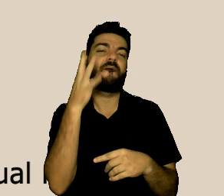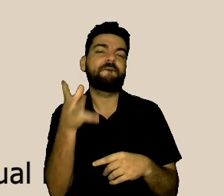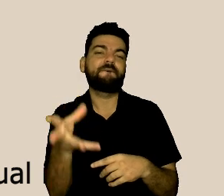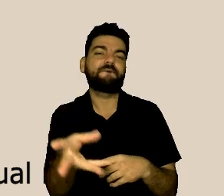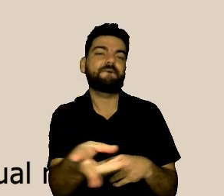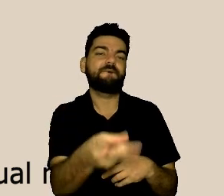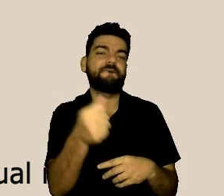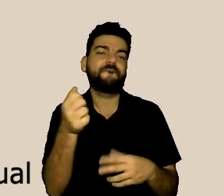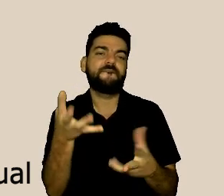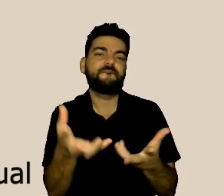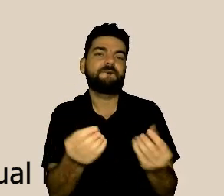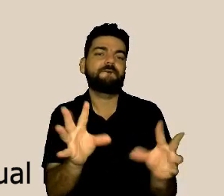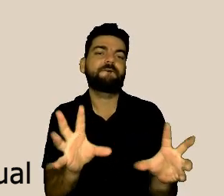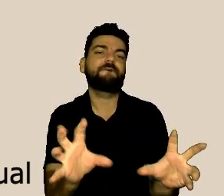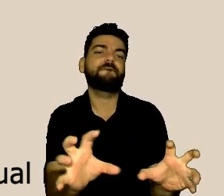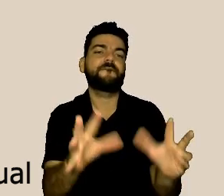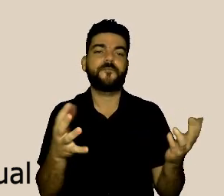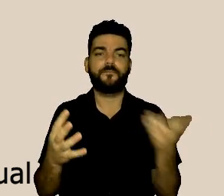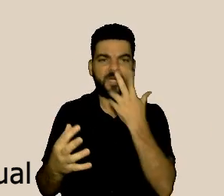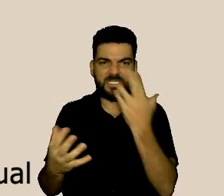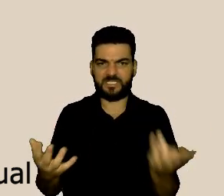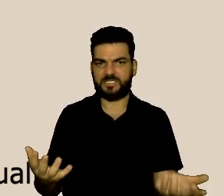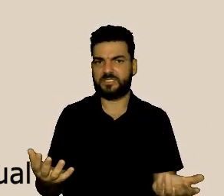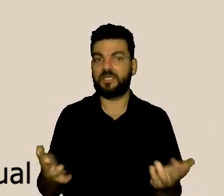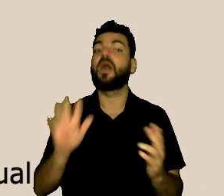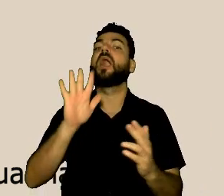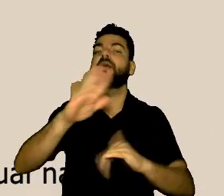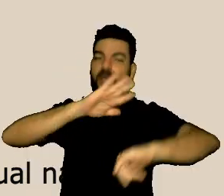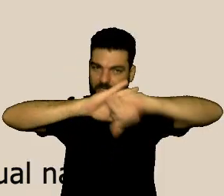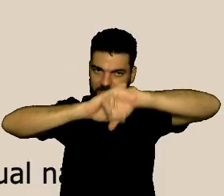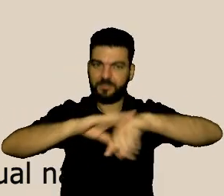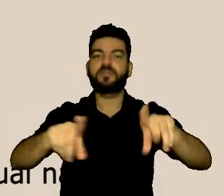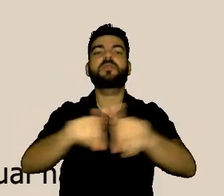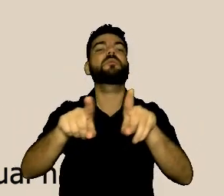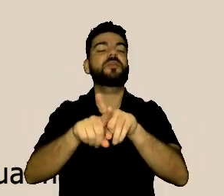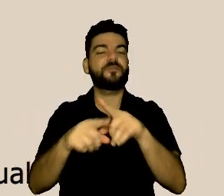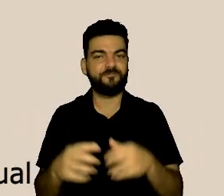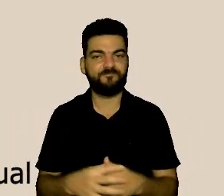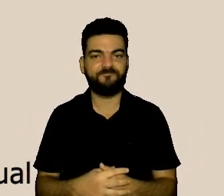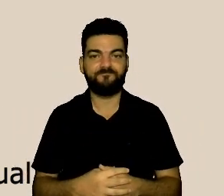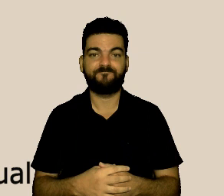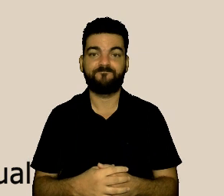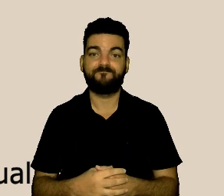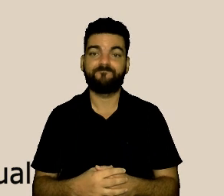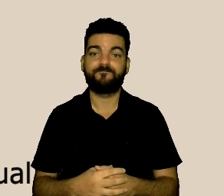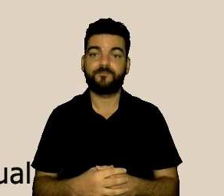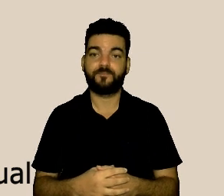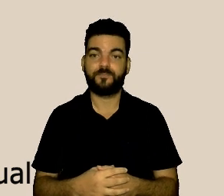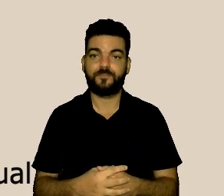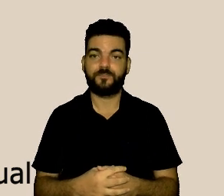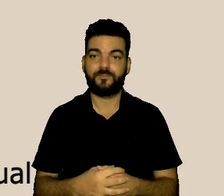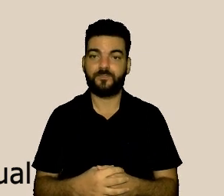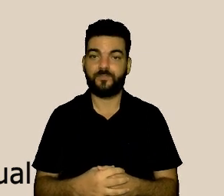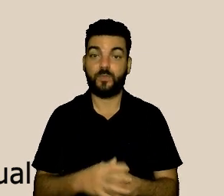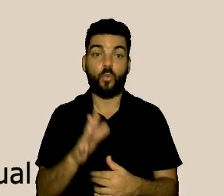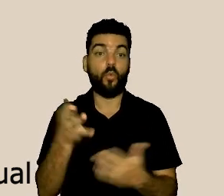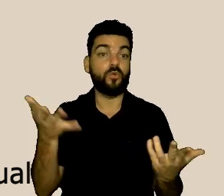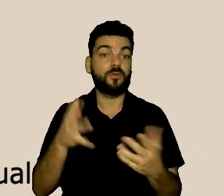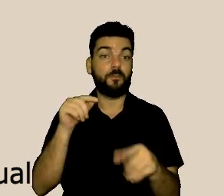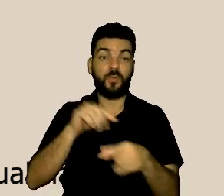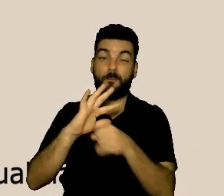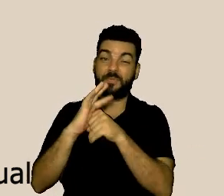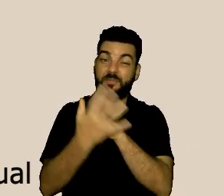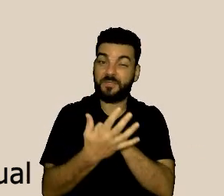essas demandas. Ou, muitas vezes, agora, na época da pandemia, vocês vão ver pelos meus números que aumentou